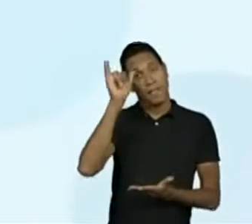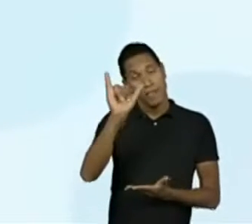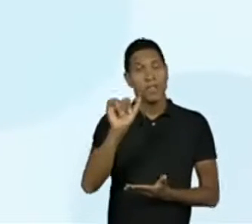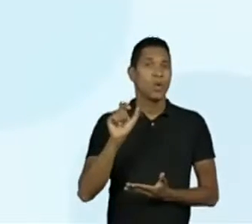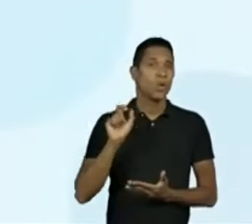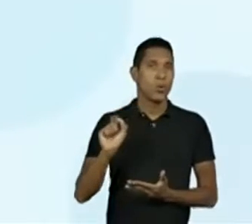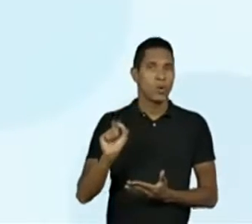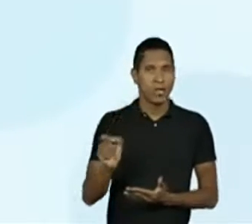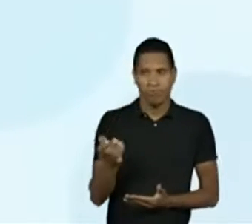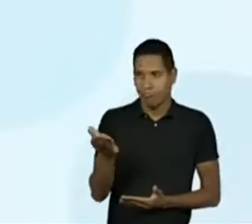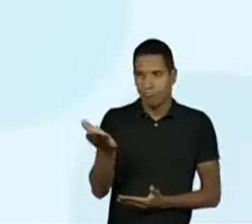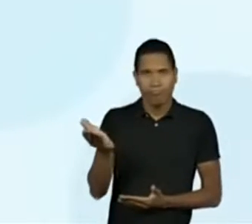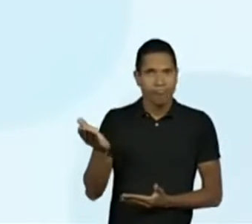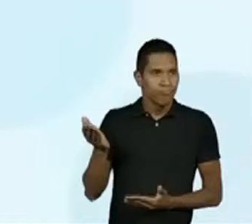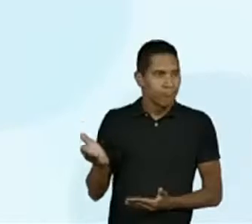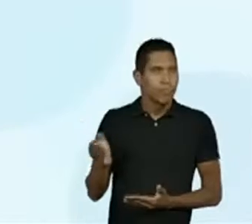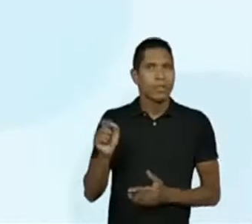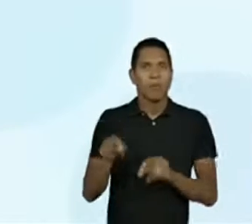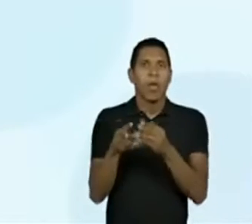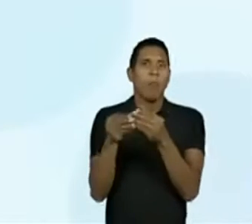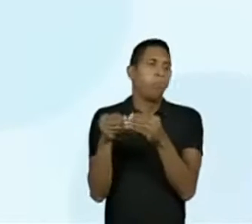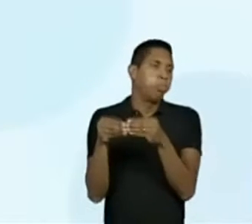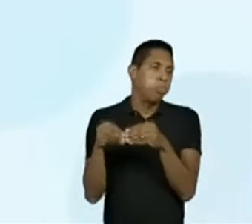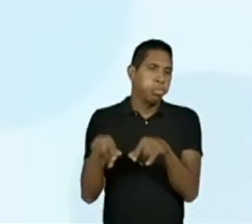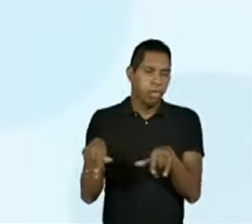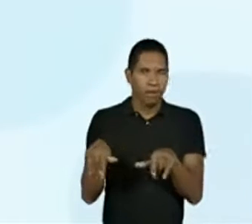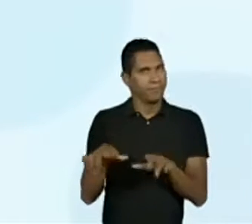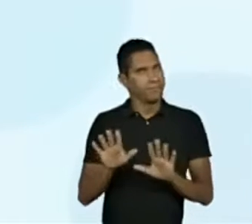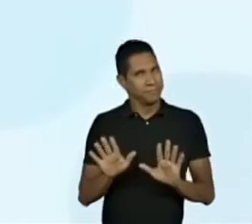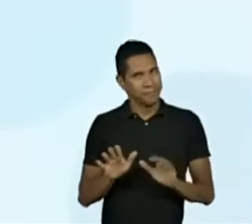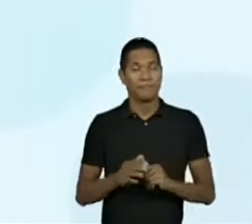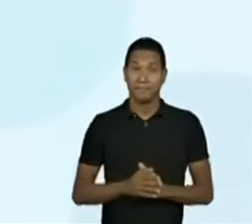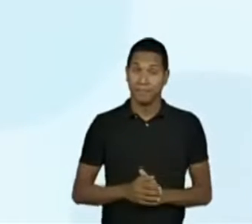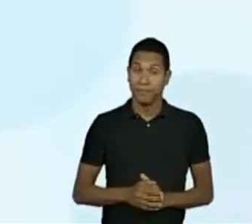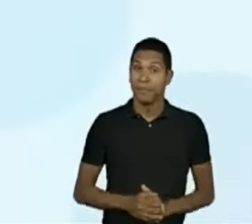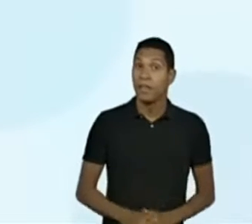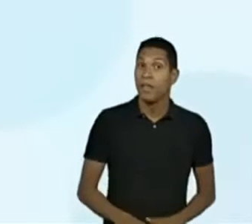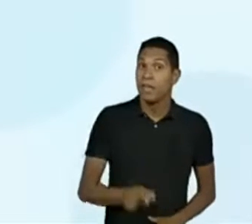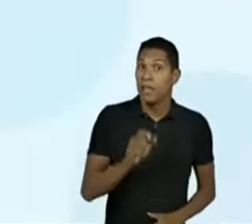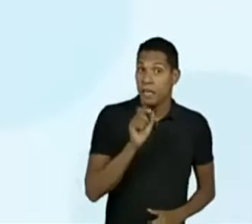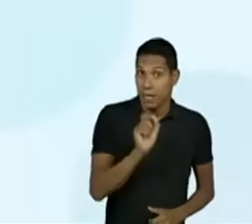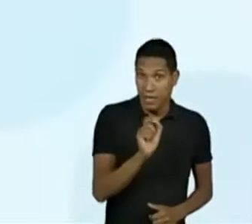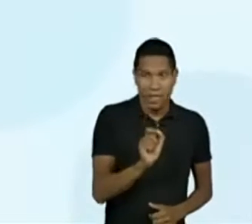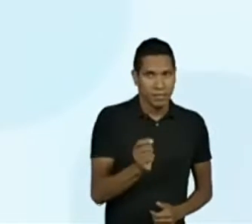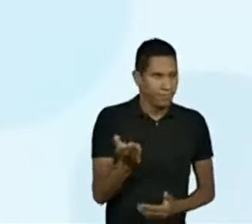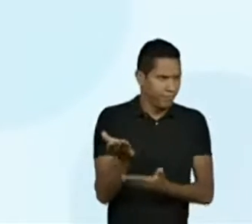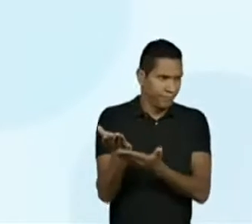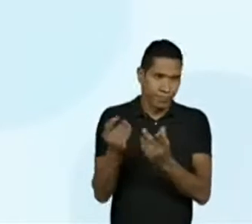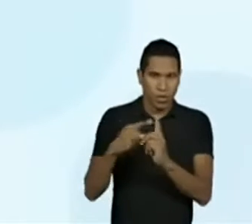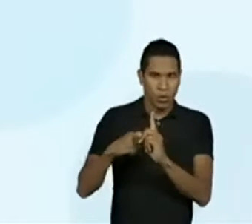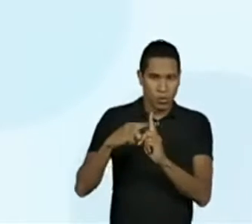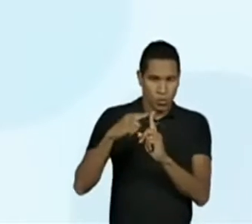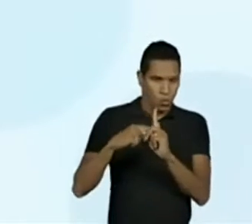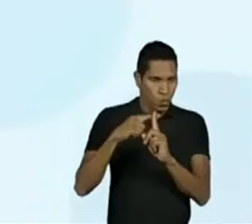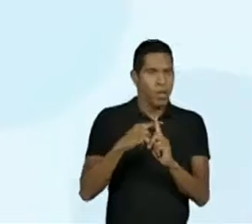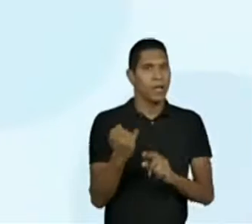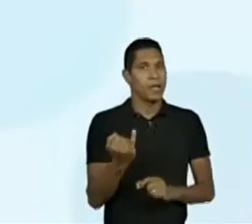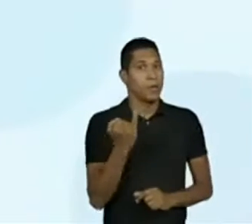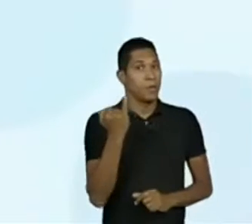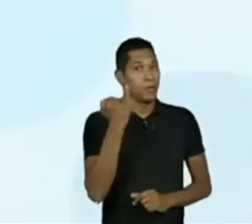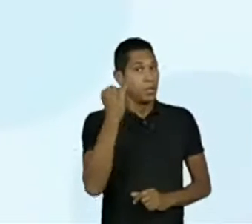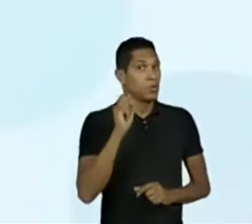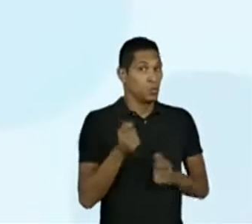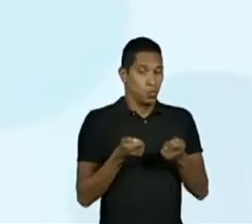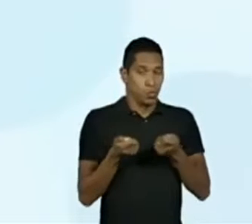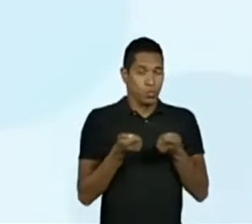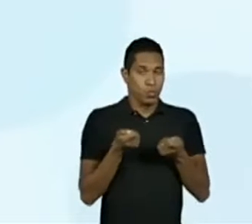possibilidade de eles estragarem. Então, também que esse controle é importante para que